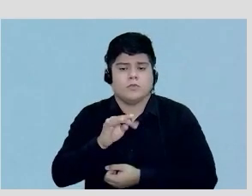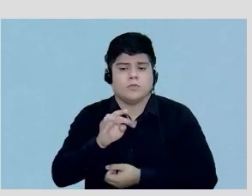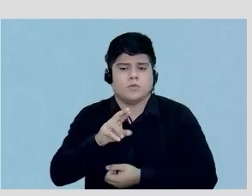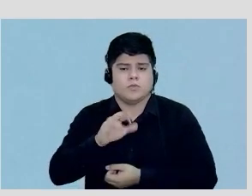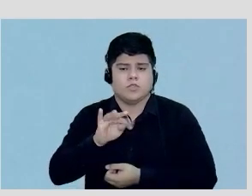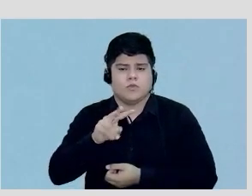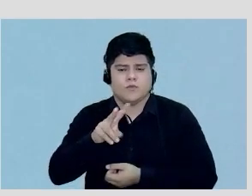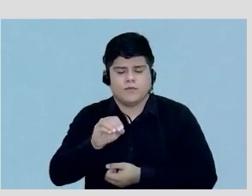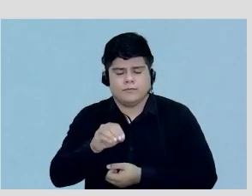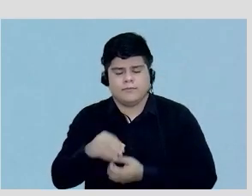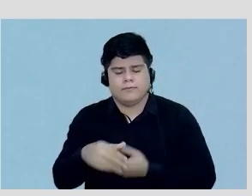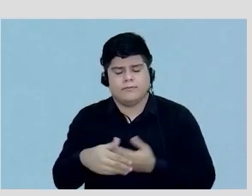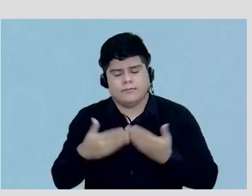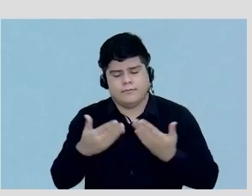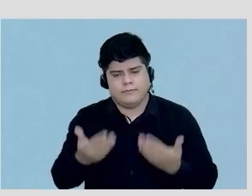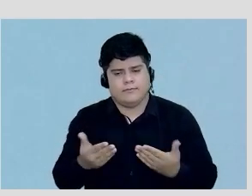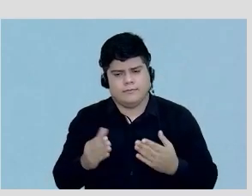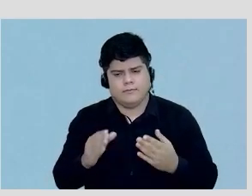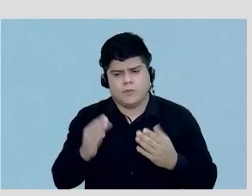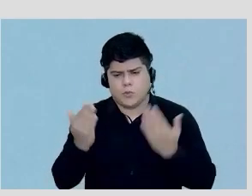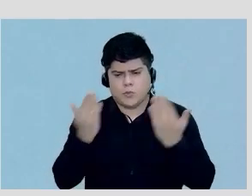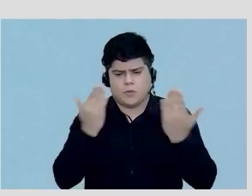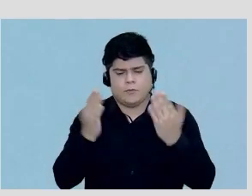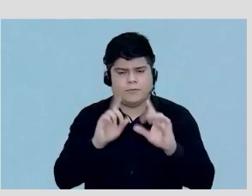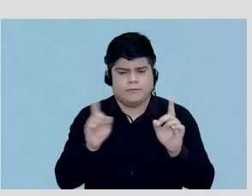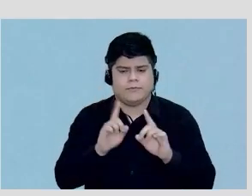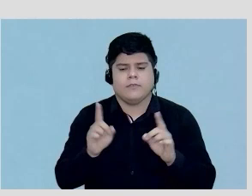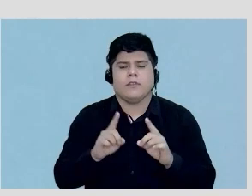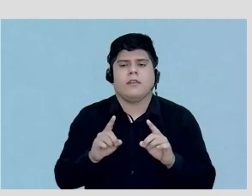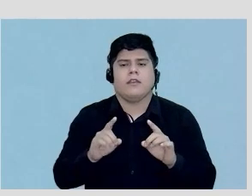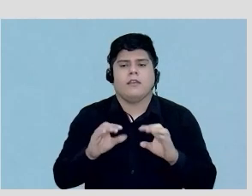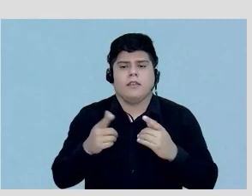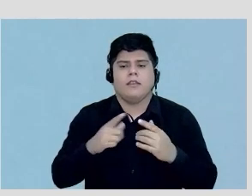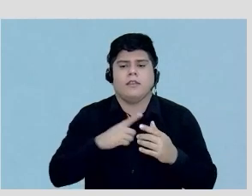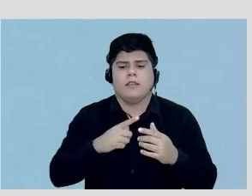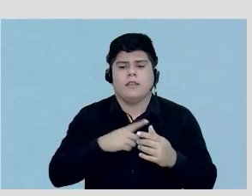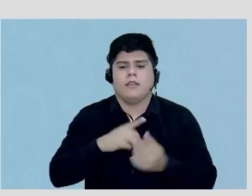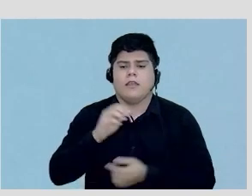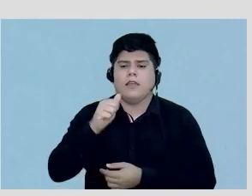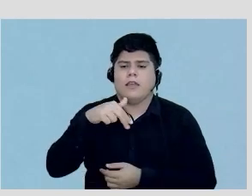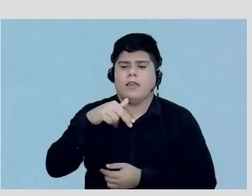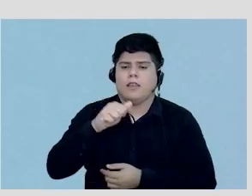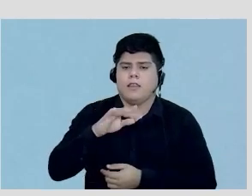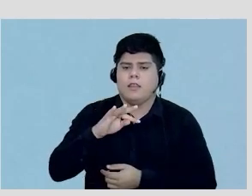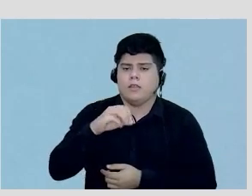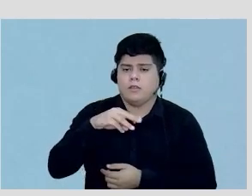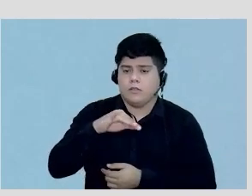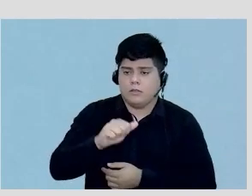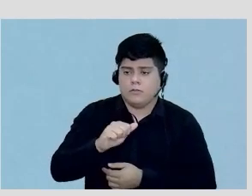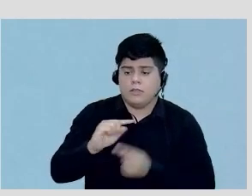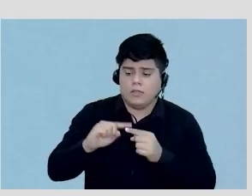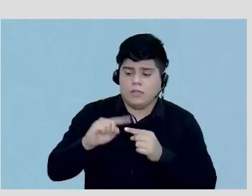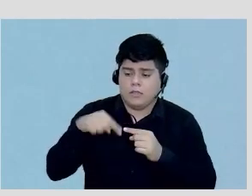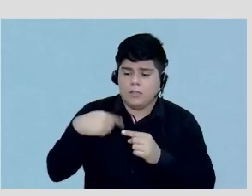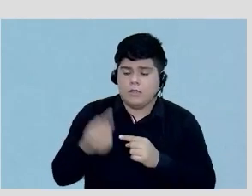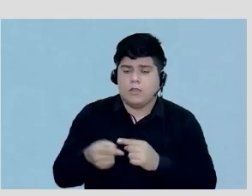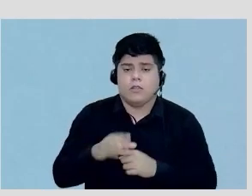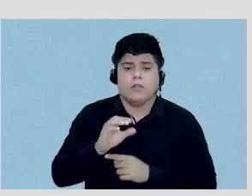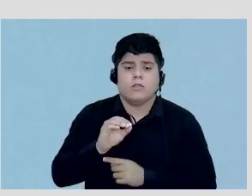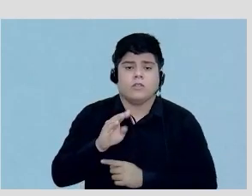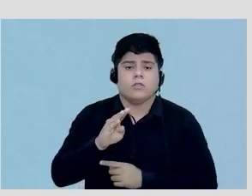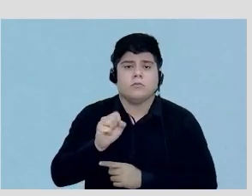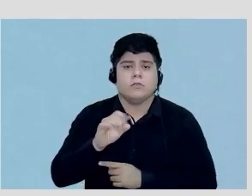dúvida que está muito bem salientado que a anatomia após a obstrução da